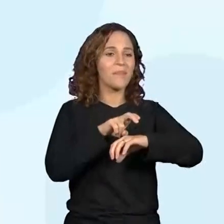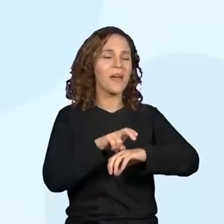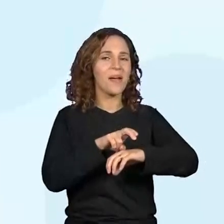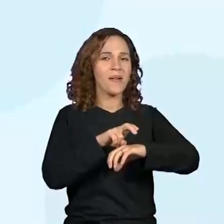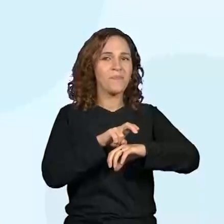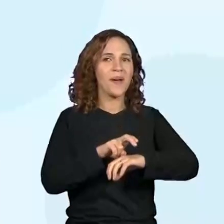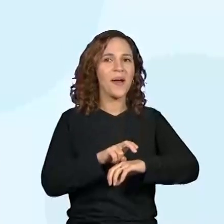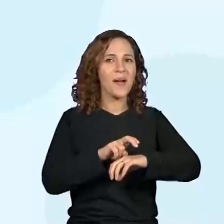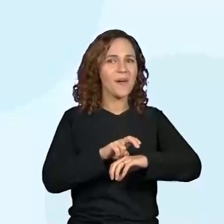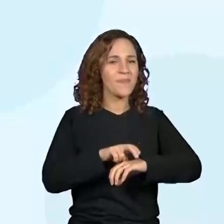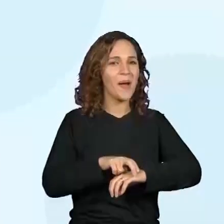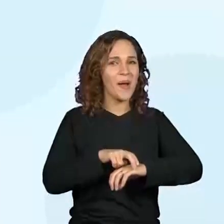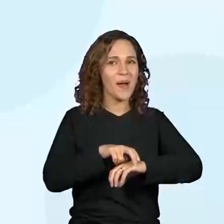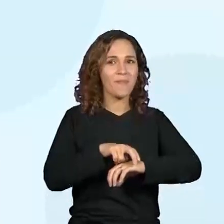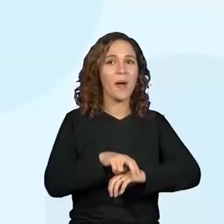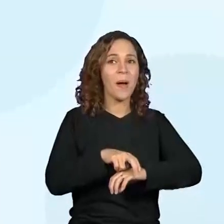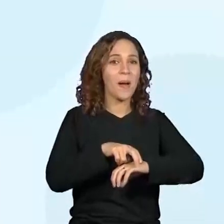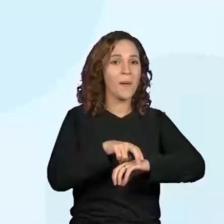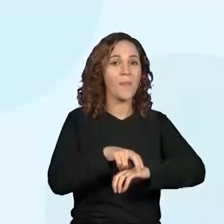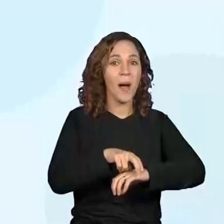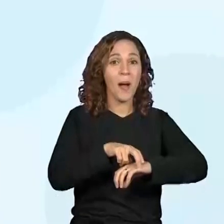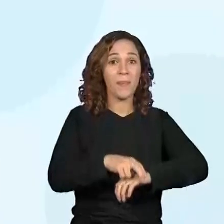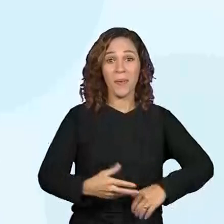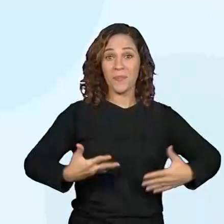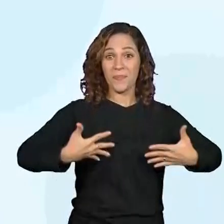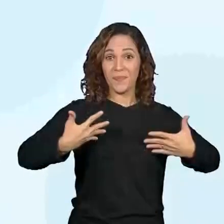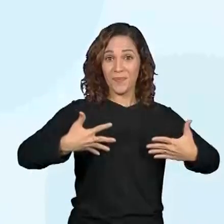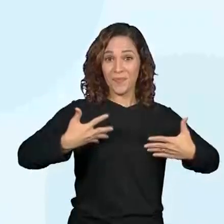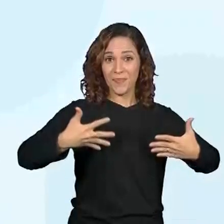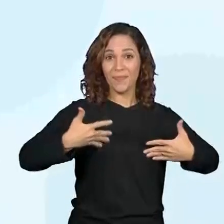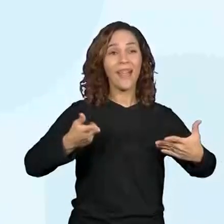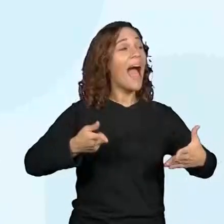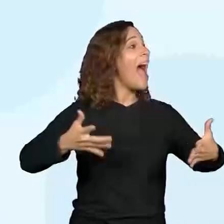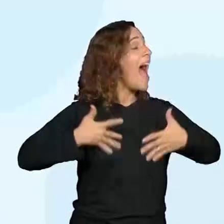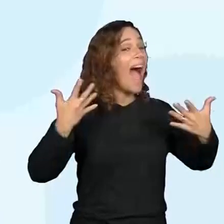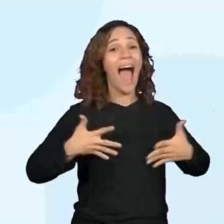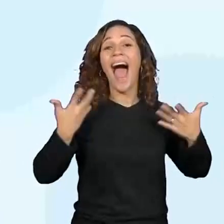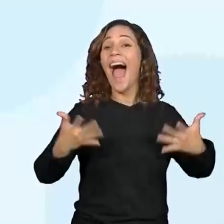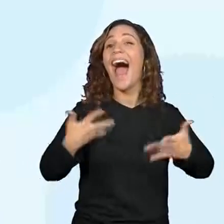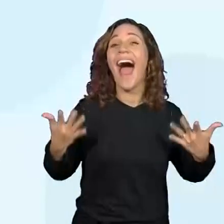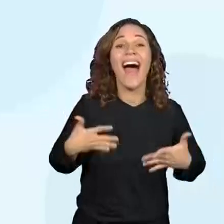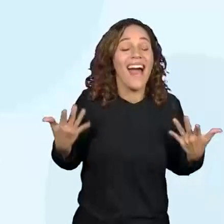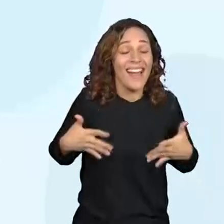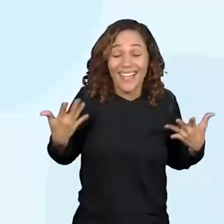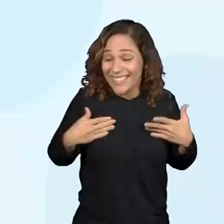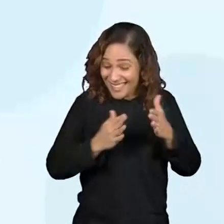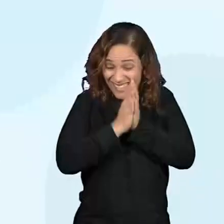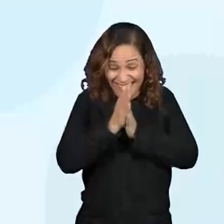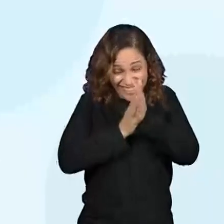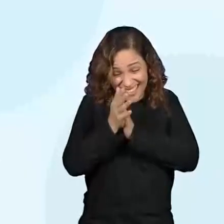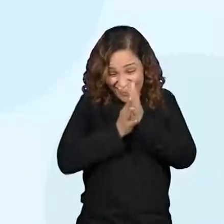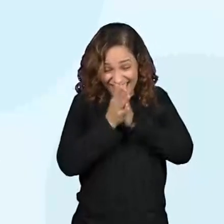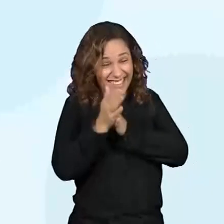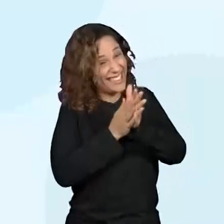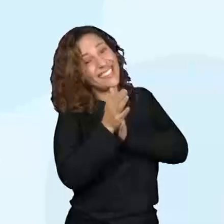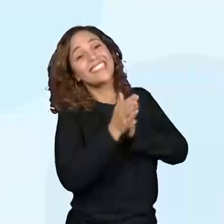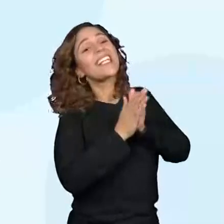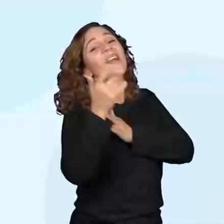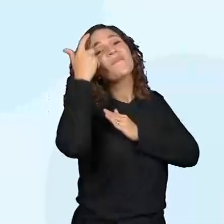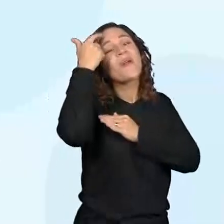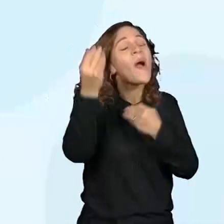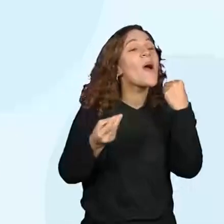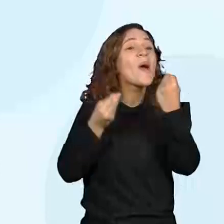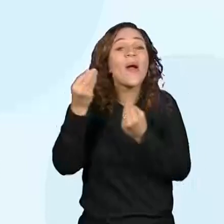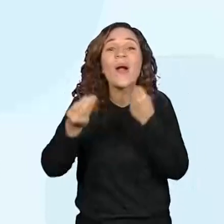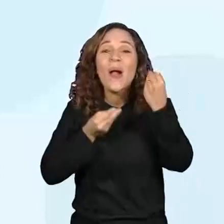Tão feliz que se empolgou pensando em como ia